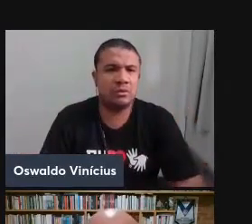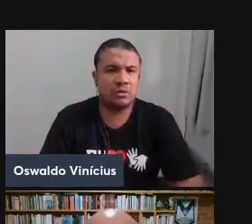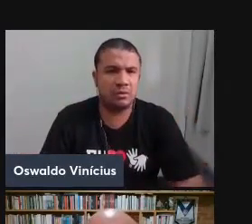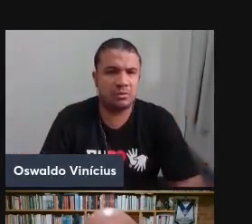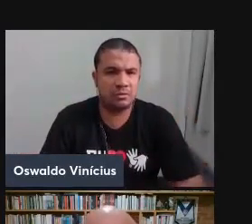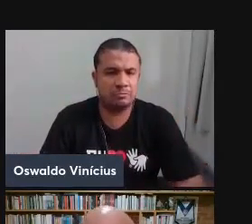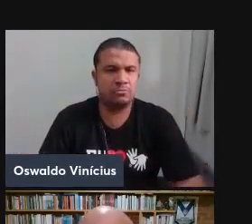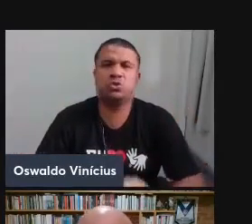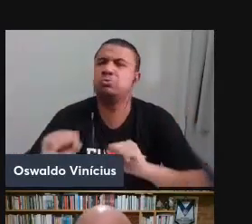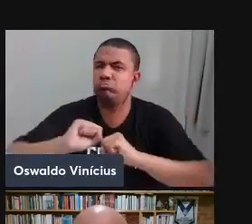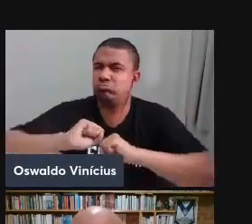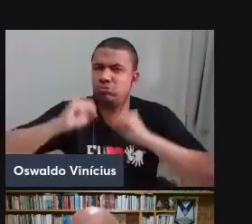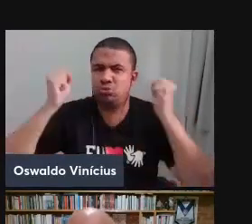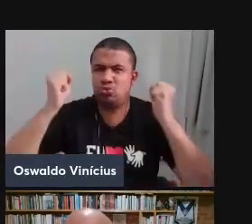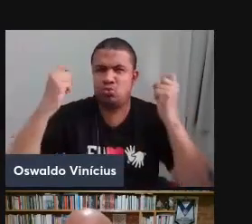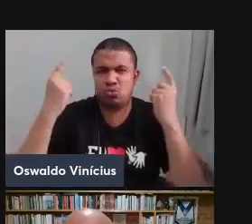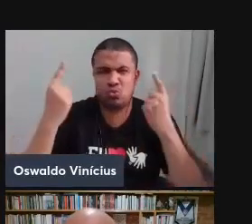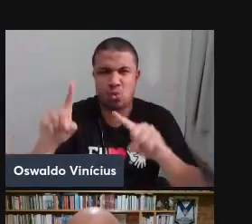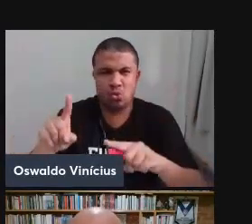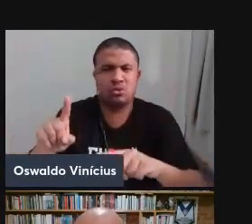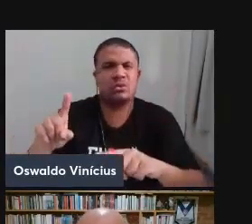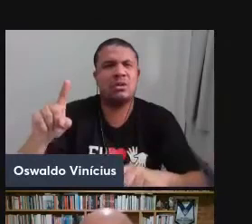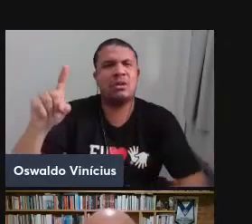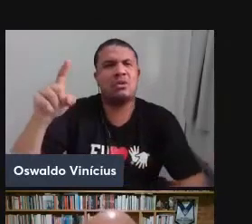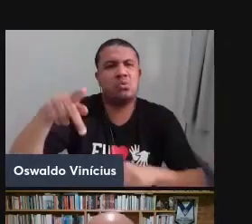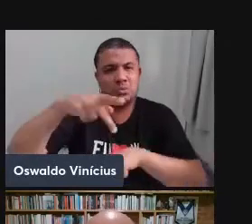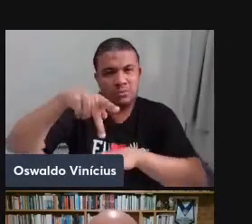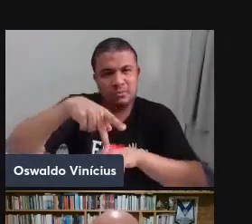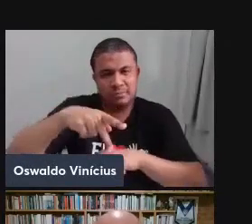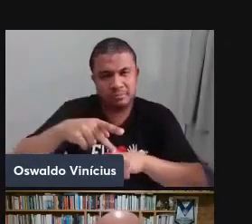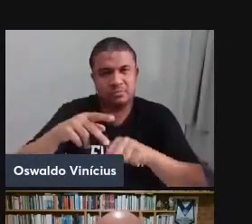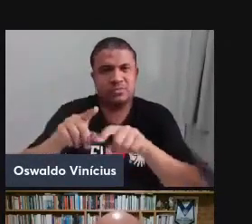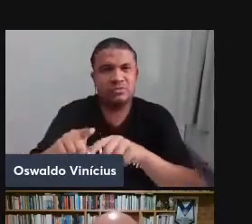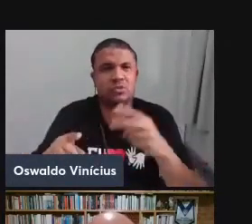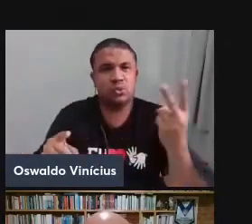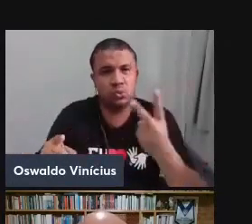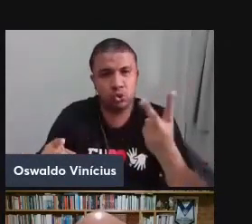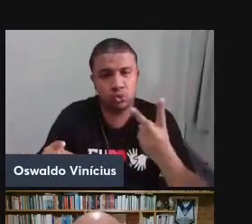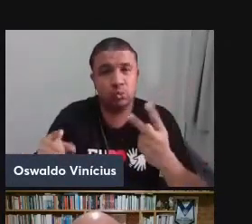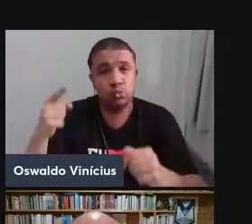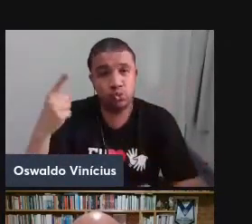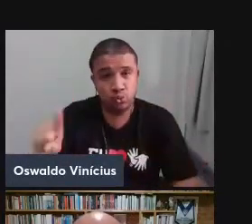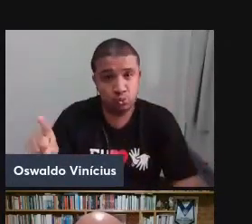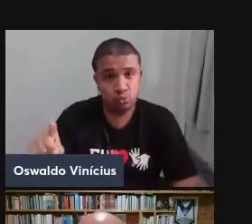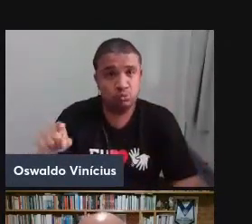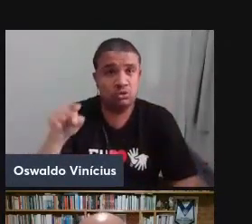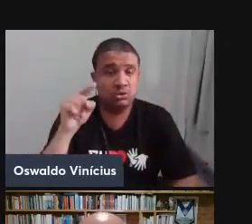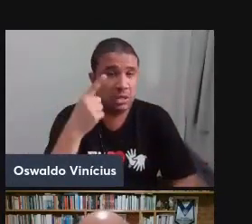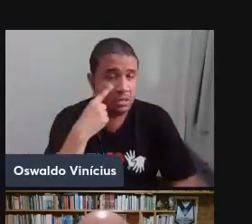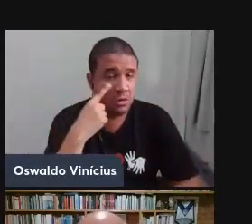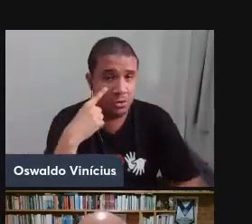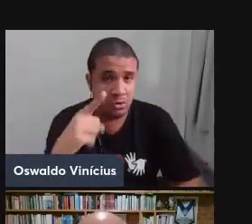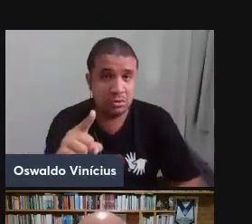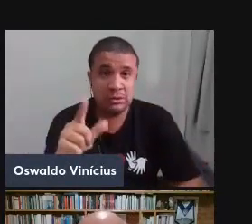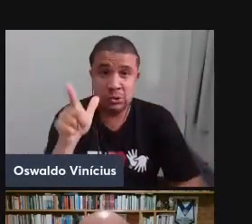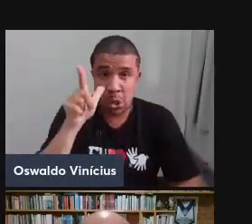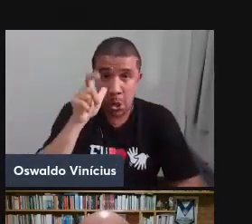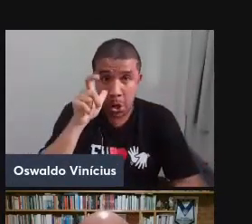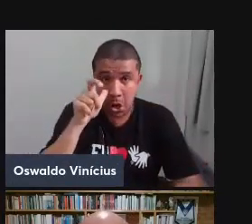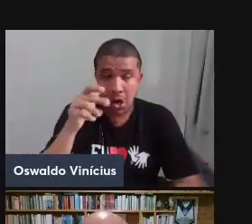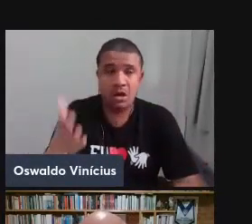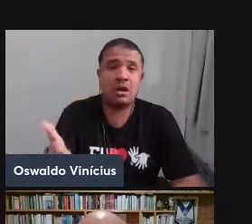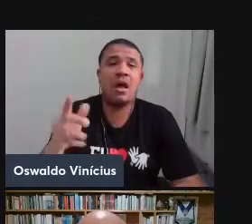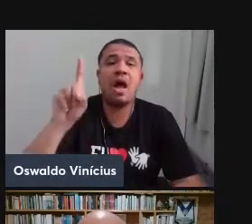insurgir contra o Estado. E os dois últimos sentidos, curiosamente,